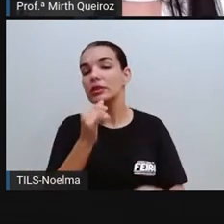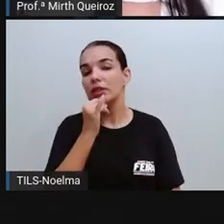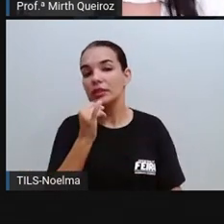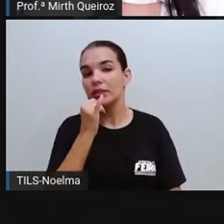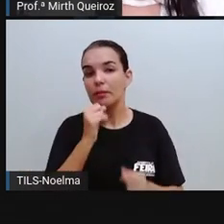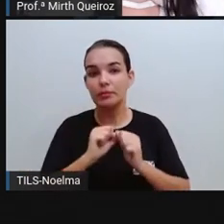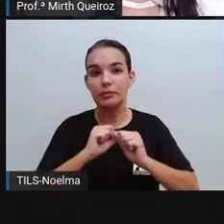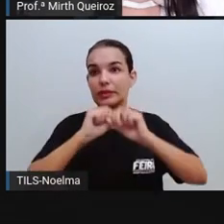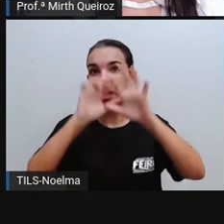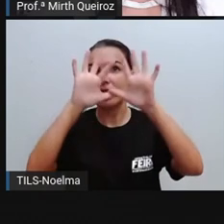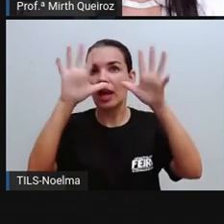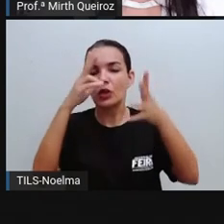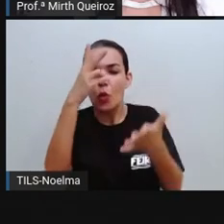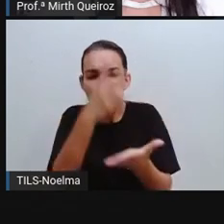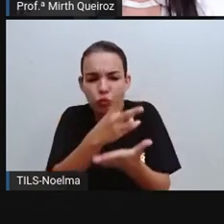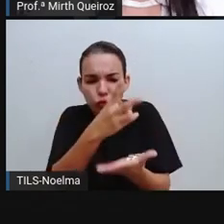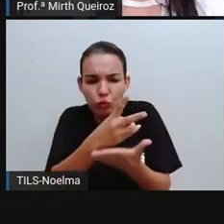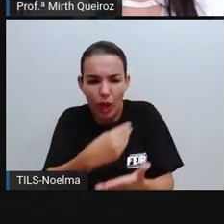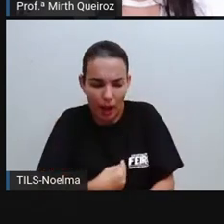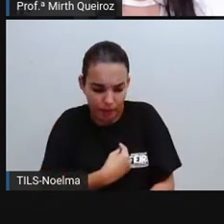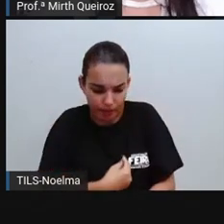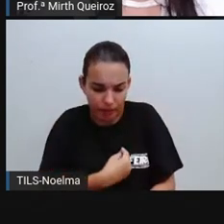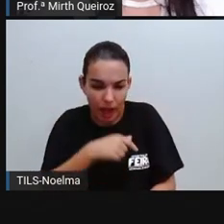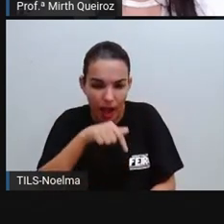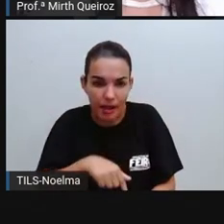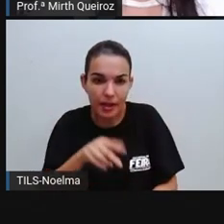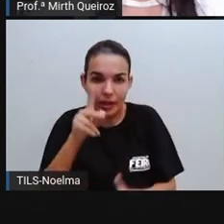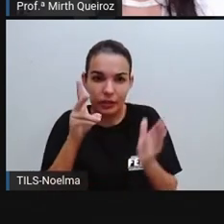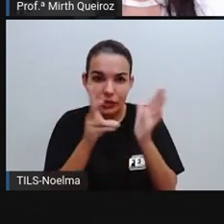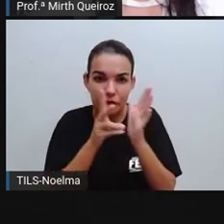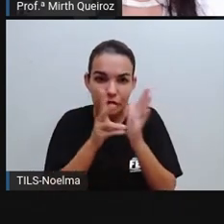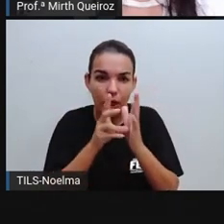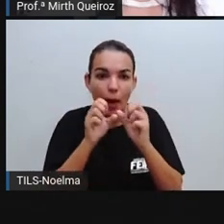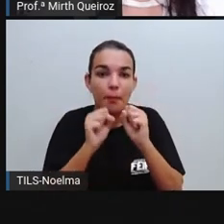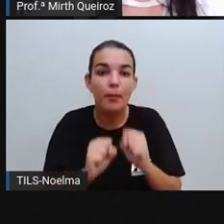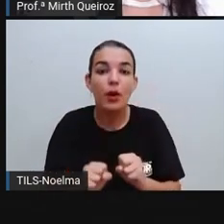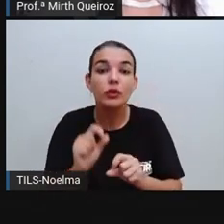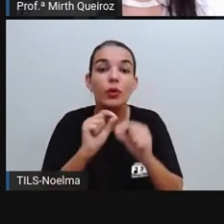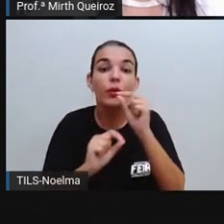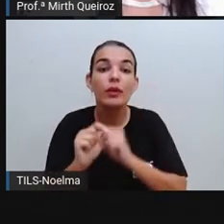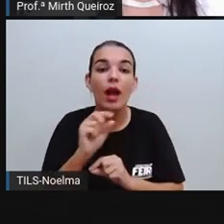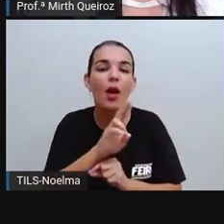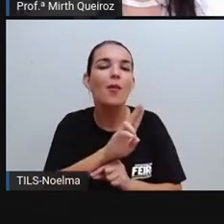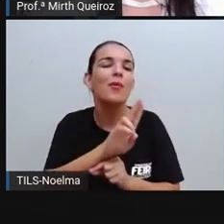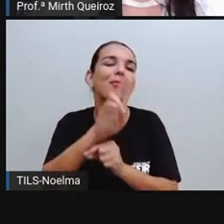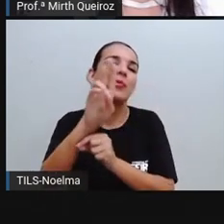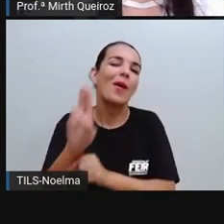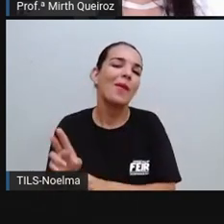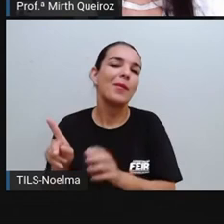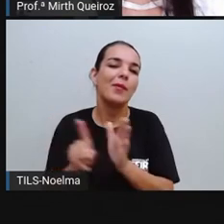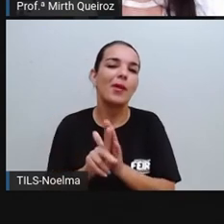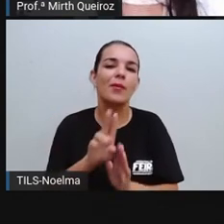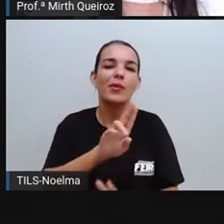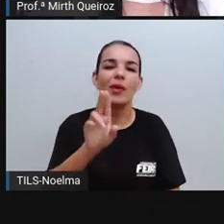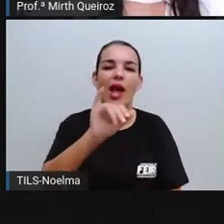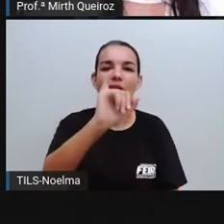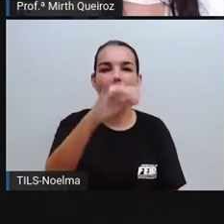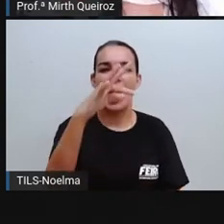permanência da cultura indígena no Brasil pode se comprovar através dos próprios nomes, né? Como Itapoã,